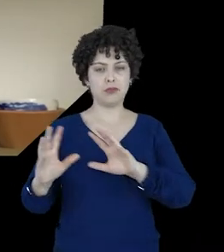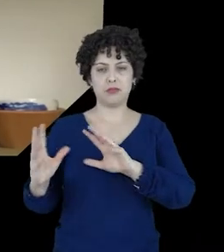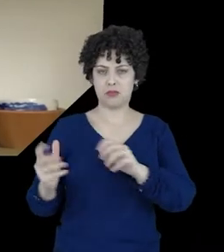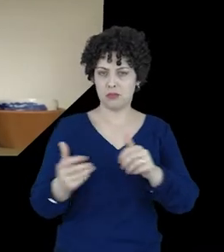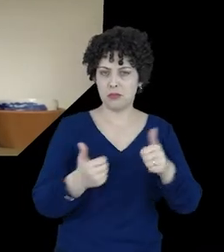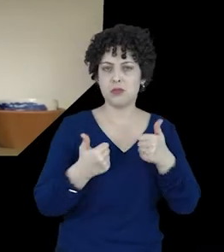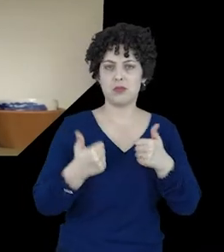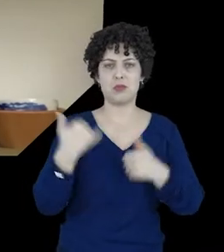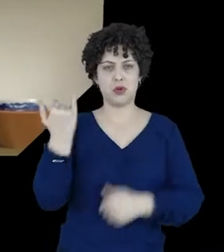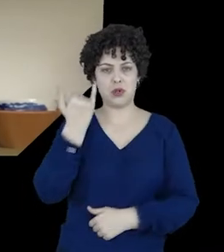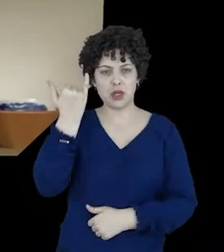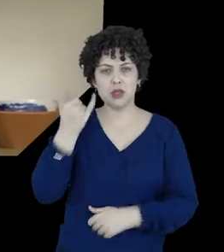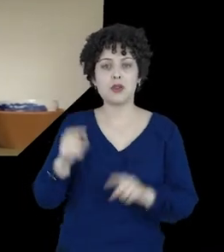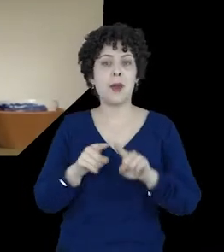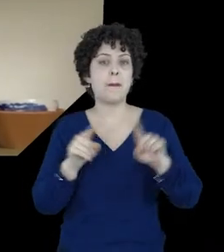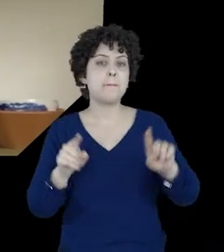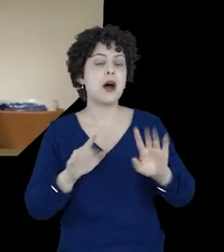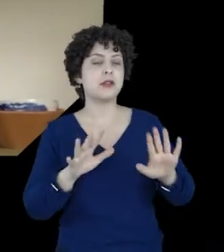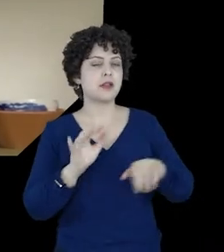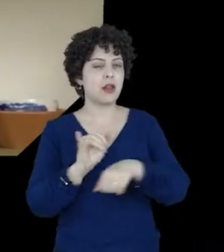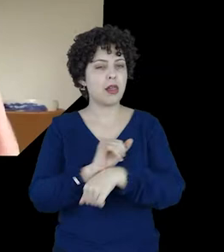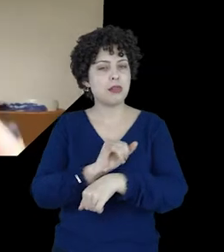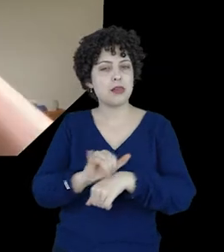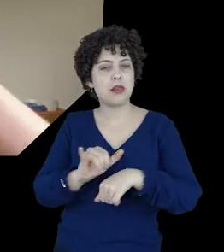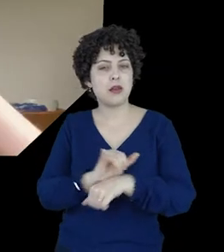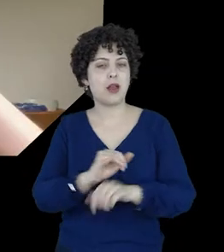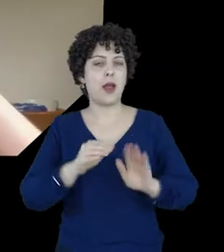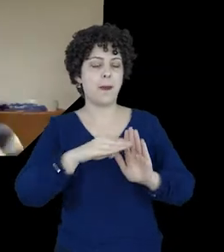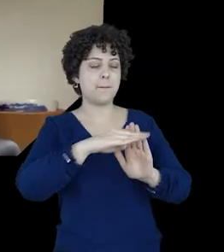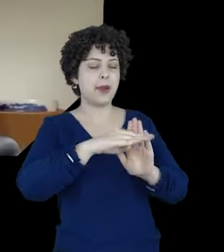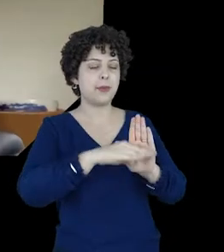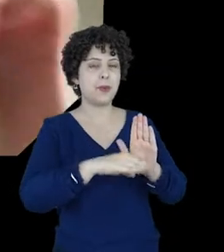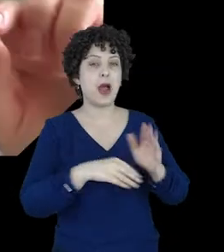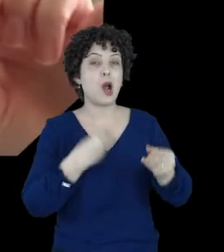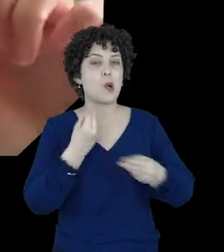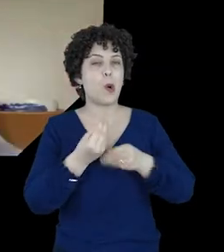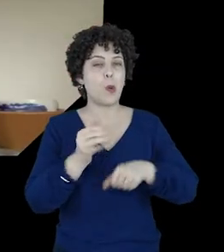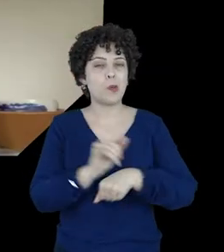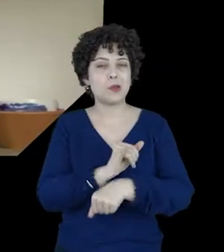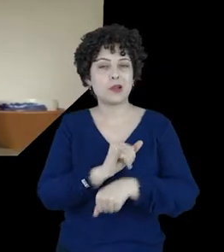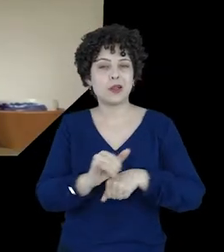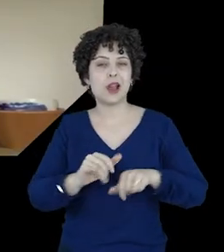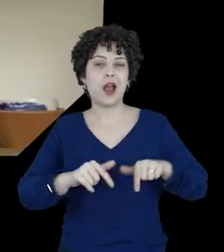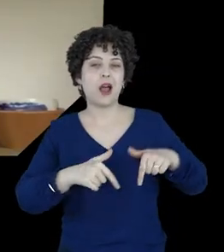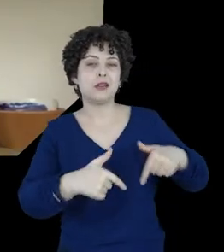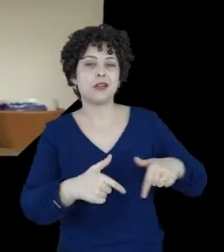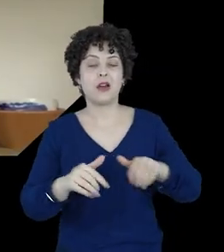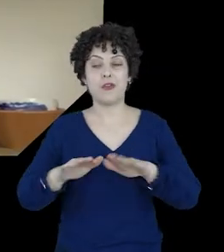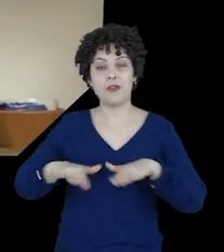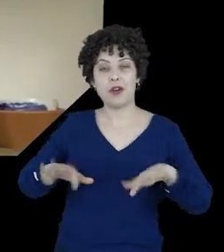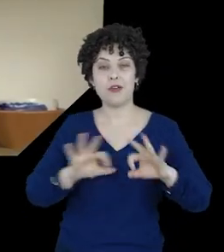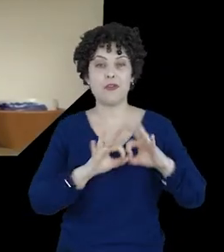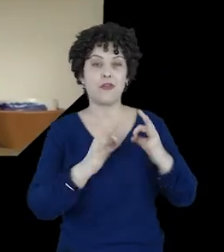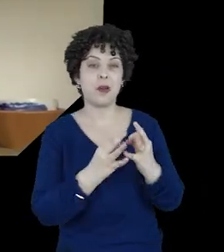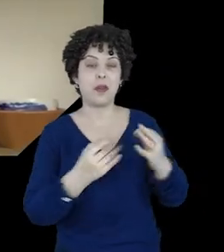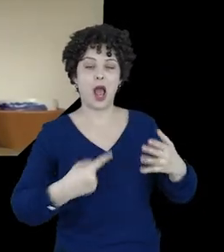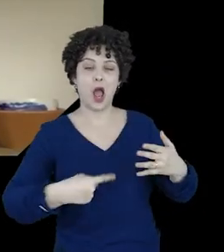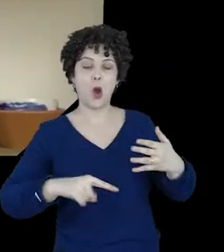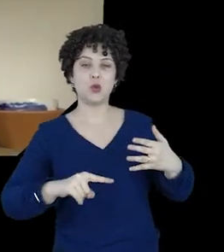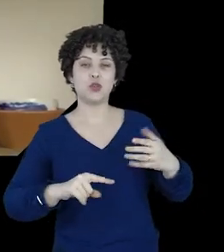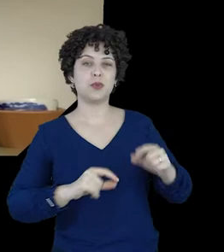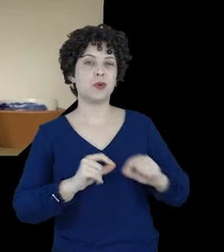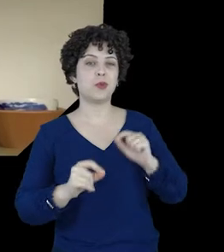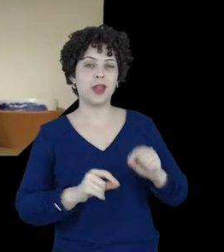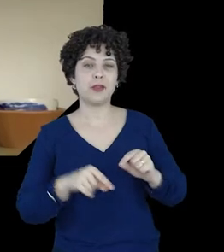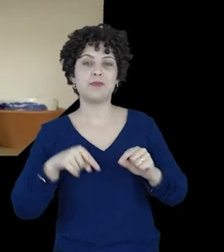Tudo isso é muito importante, mas se observarmos as estratégias e os procedimentos de intervenção, famílias e crianças deveriam ser a última linha de